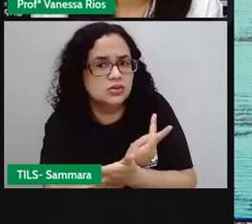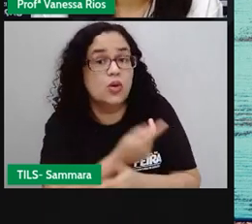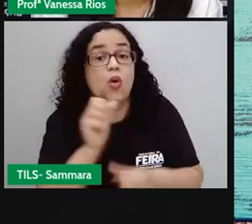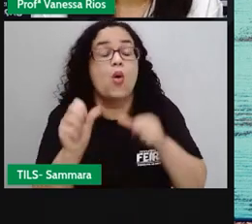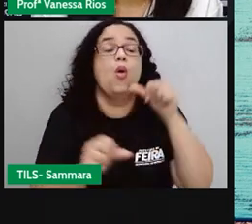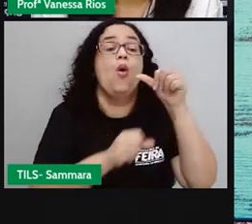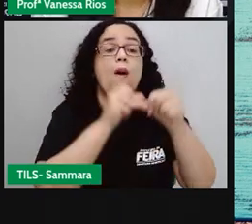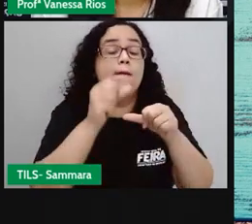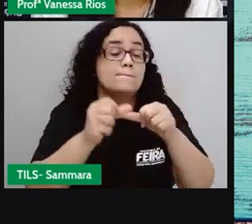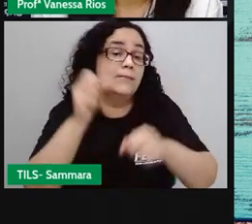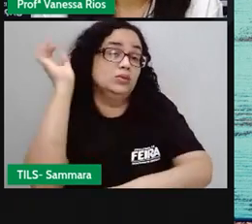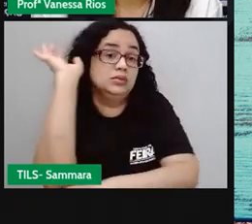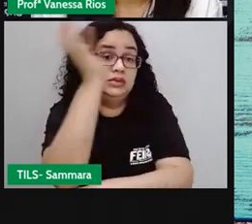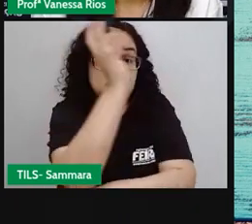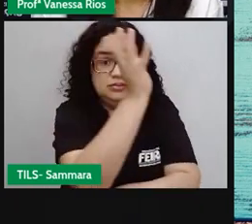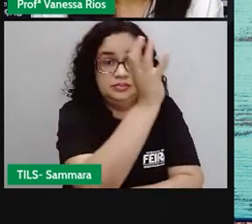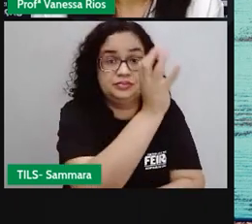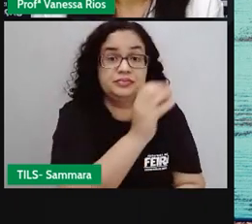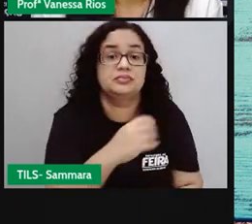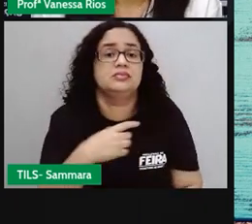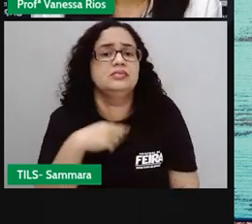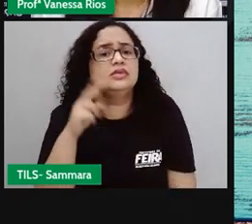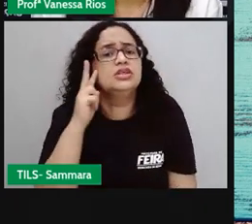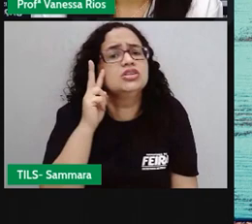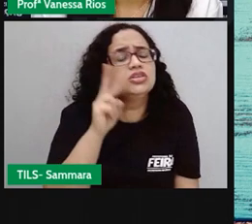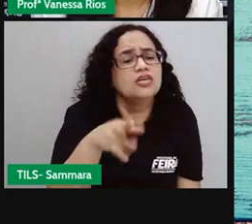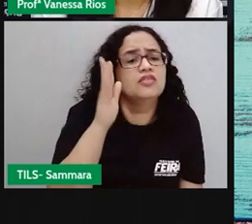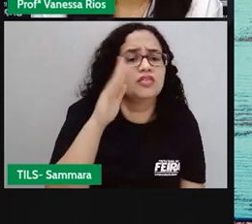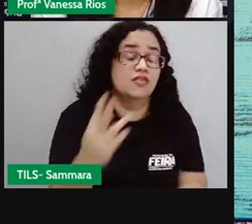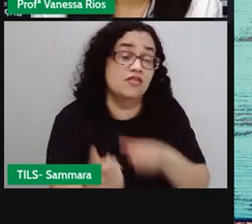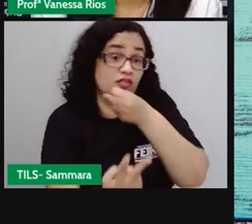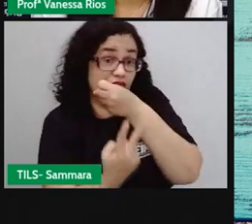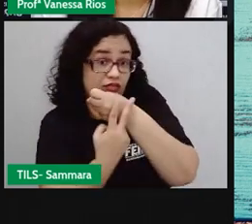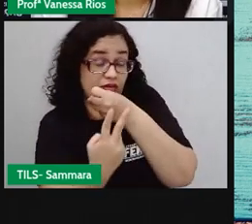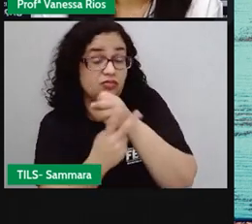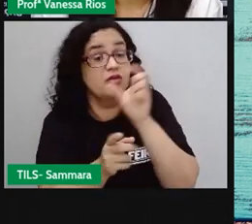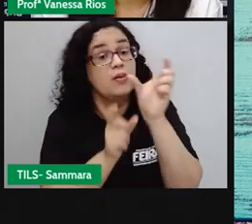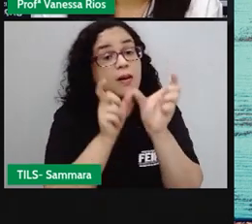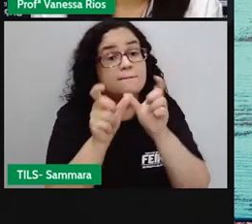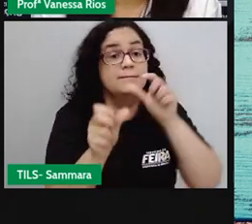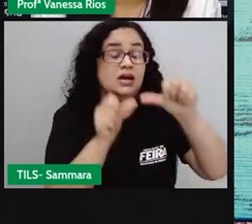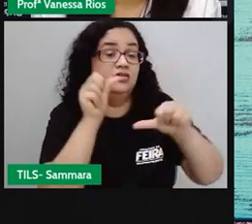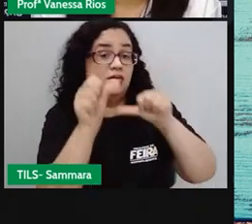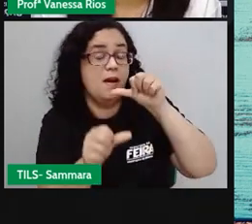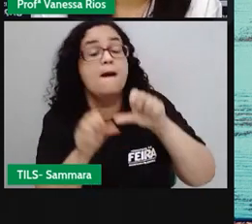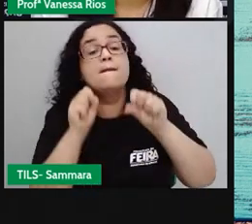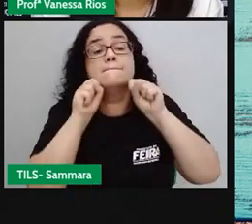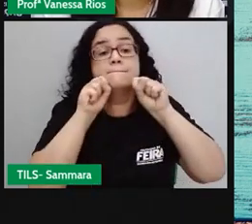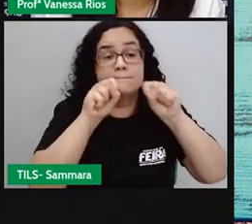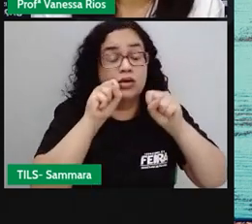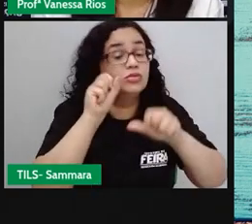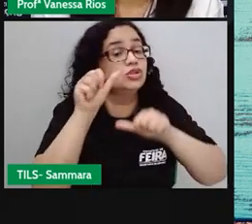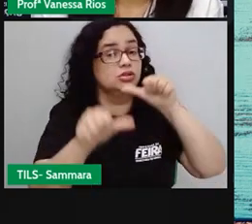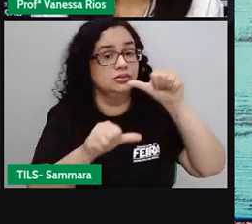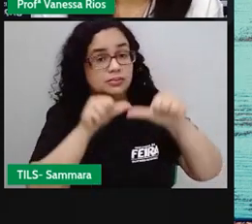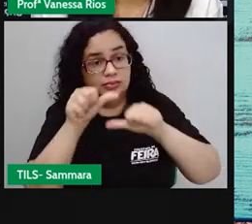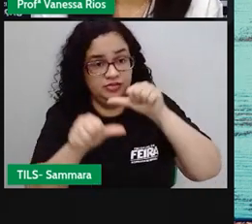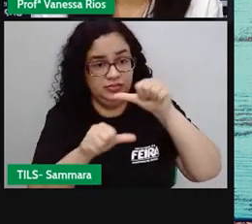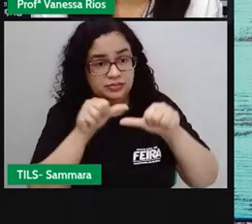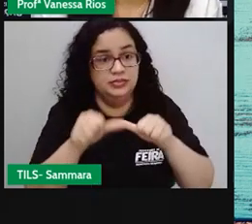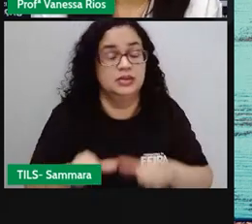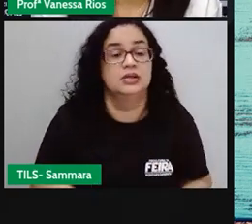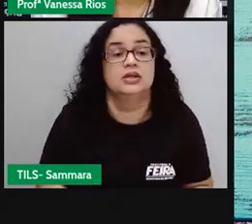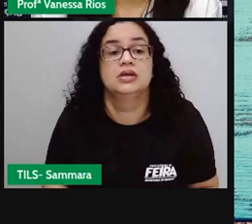acontecimentos ou estados. E a gente já viu que verbo é uma palavra variável, então eles podem se flexionar.